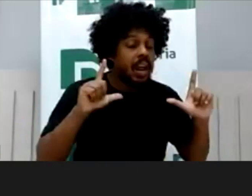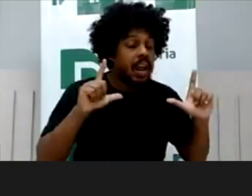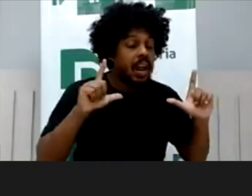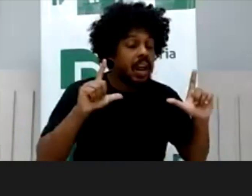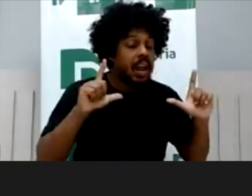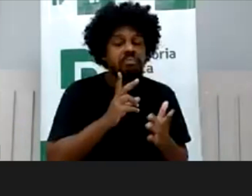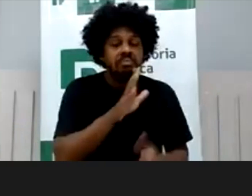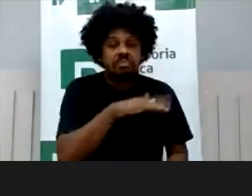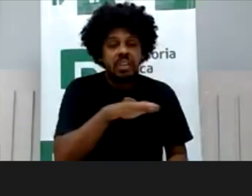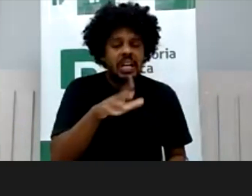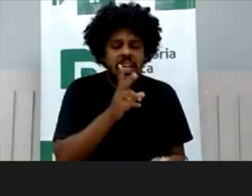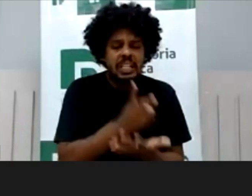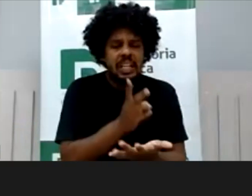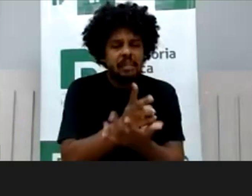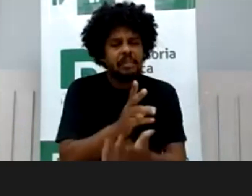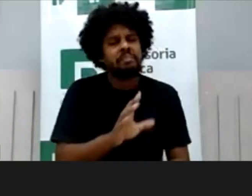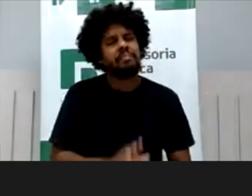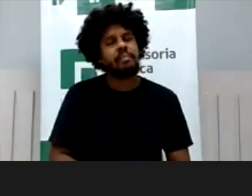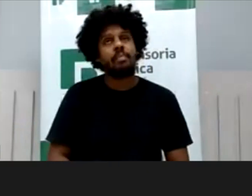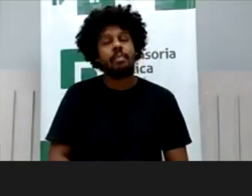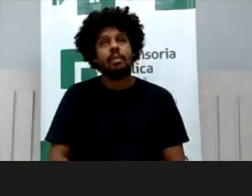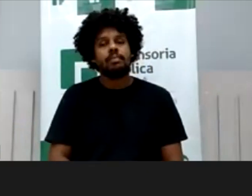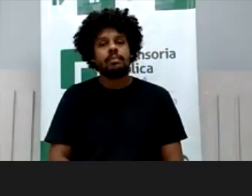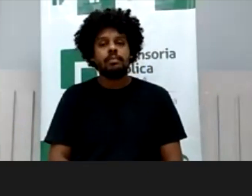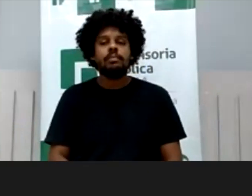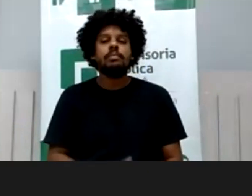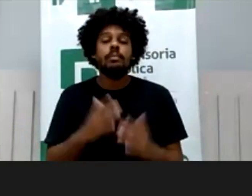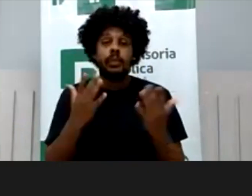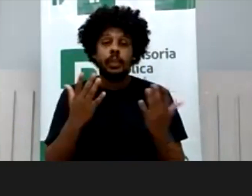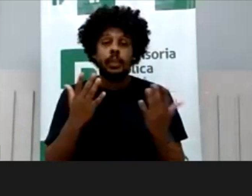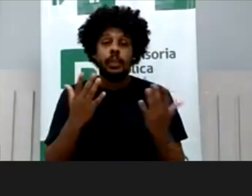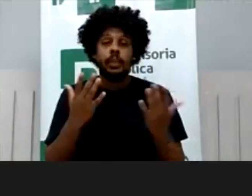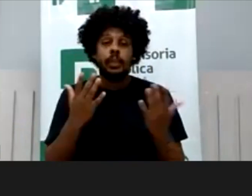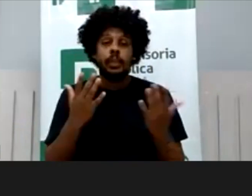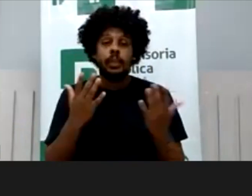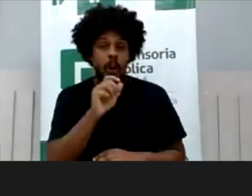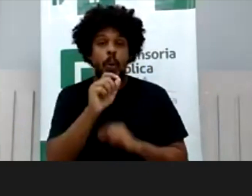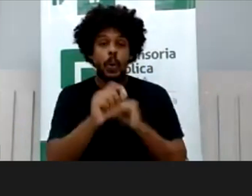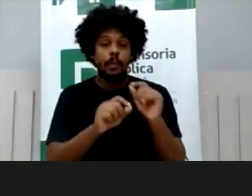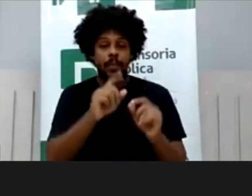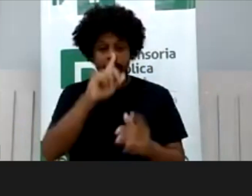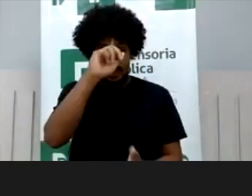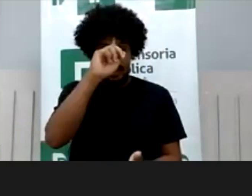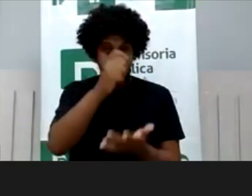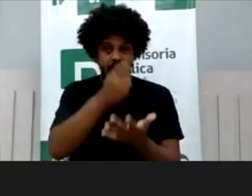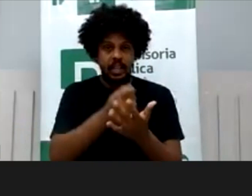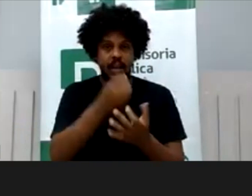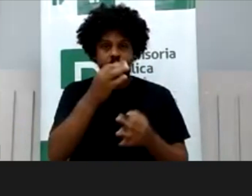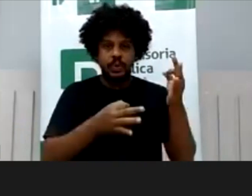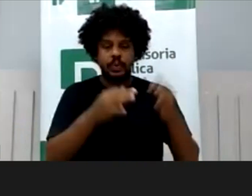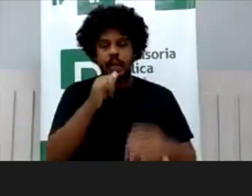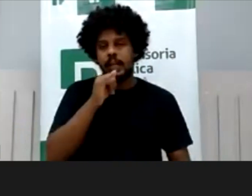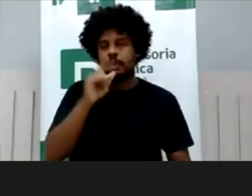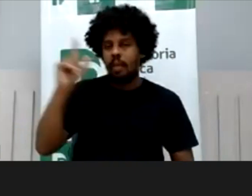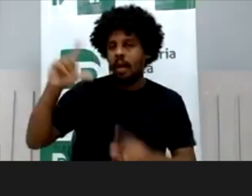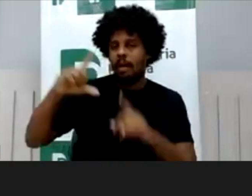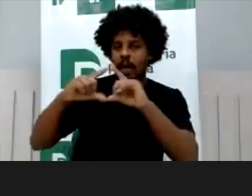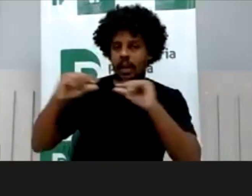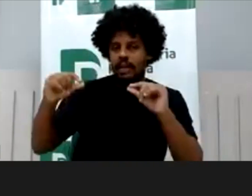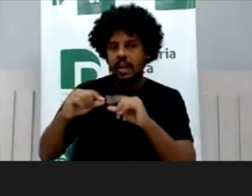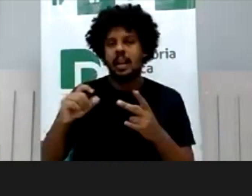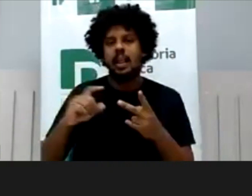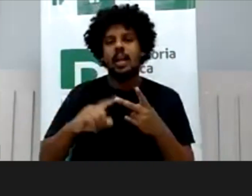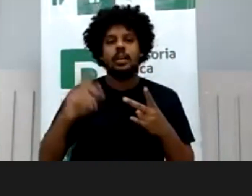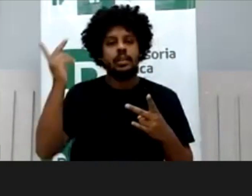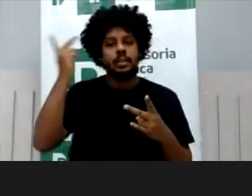as decisões judiciais, né? Acho que o judiciário baiano ainda está muito tímido com relação a isso, mas se você pega Brasília, se você pega São Paulo, você